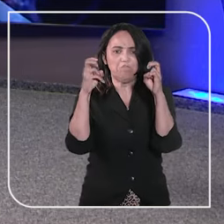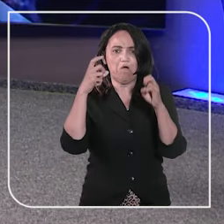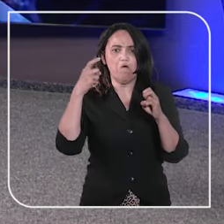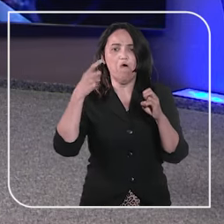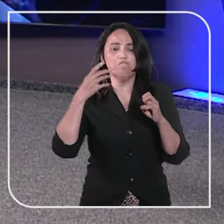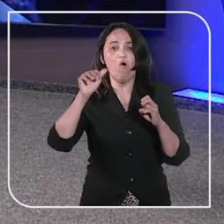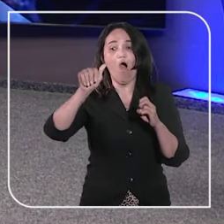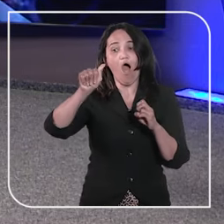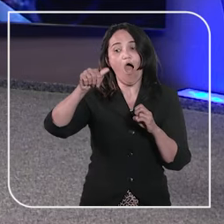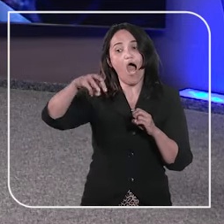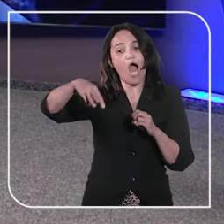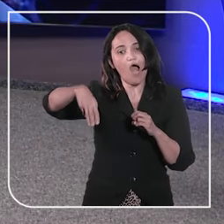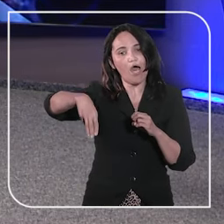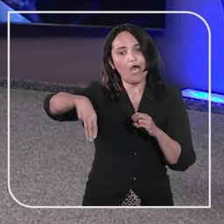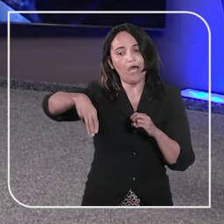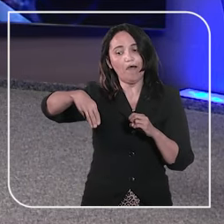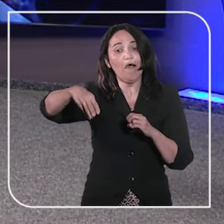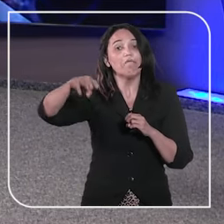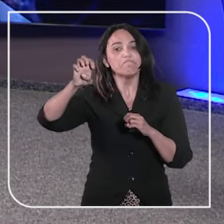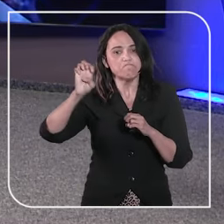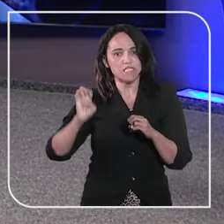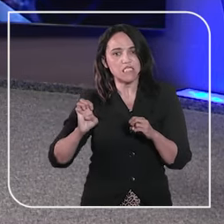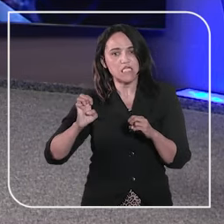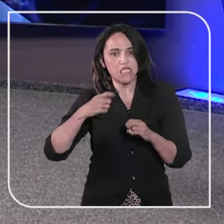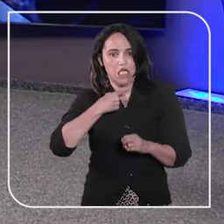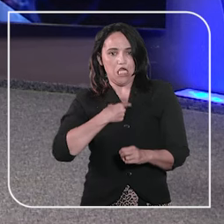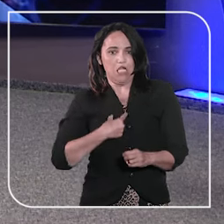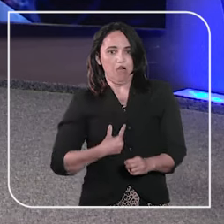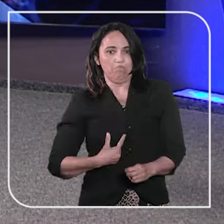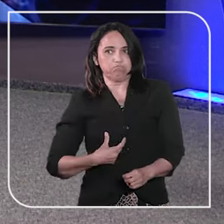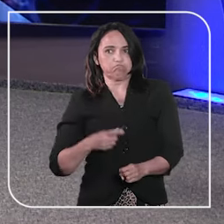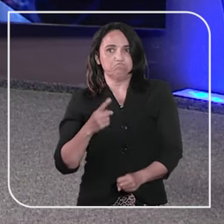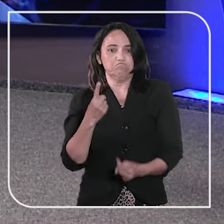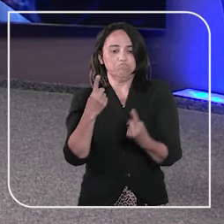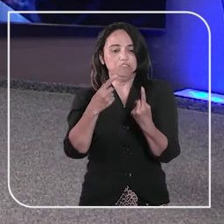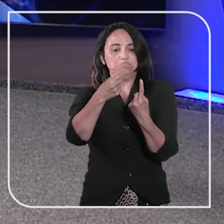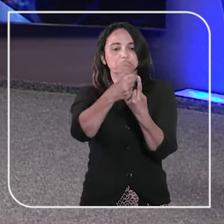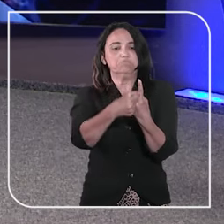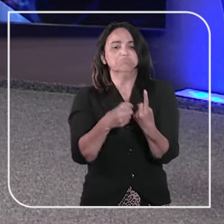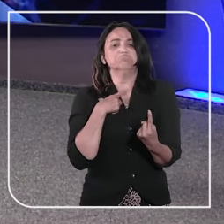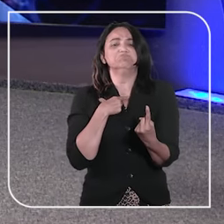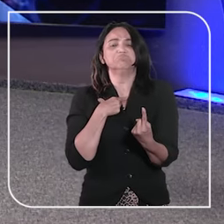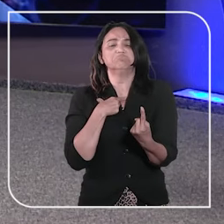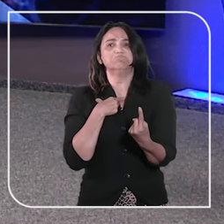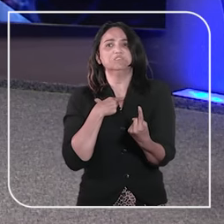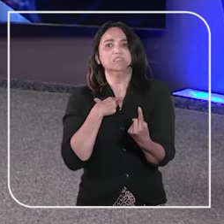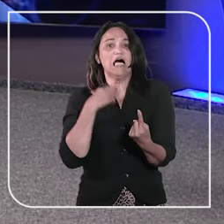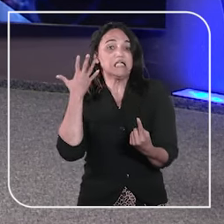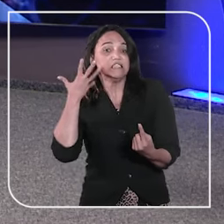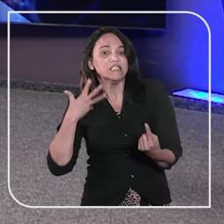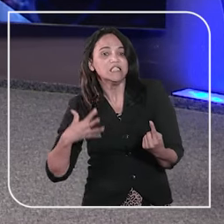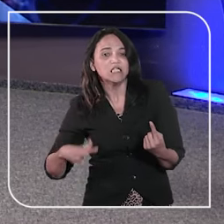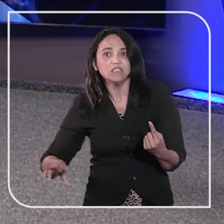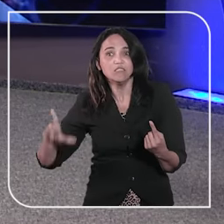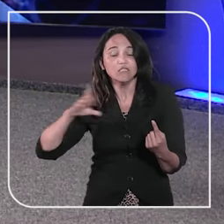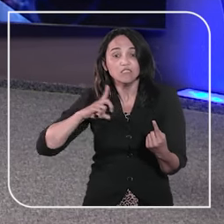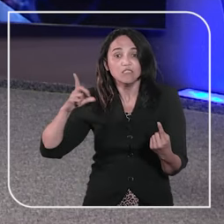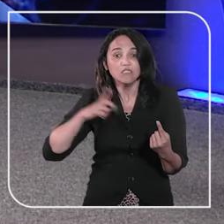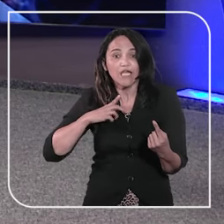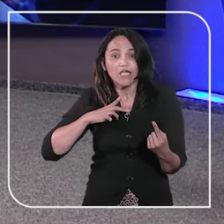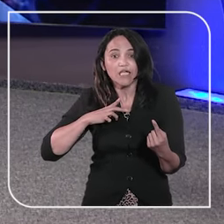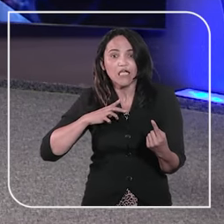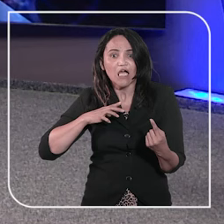como AME, a justiça tem sido o caminho buscado por muitas famílias com crianças que têm atrofia. O grande